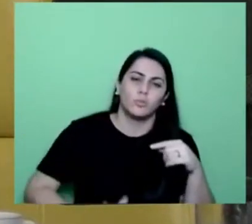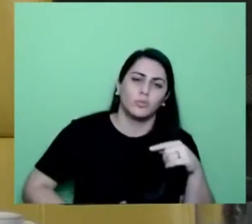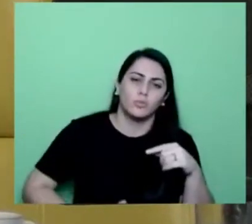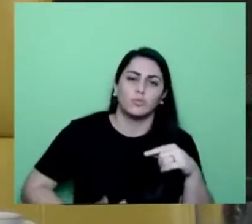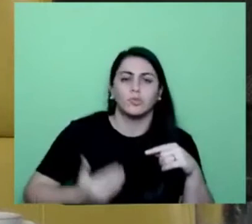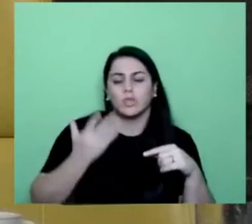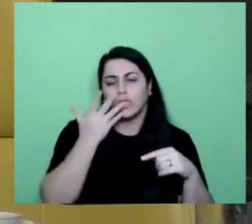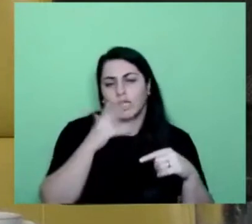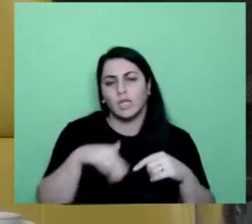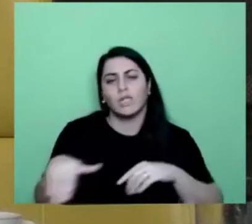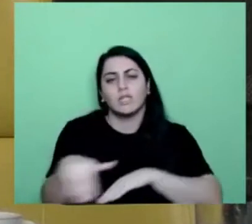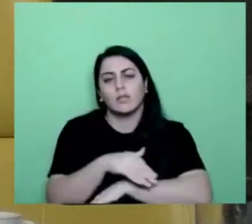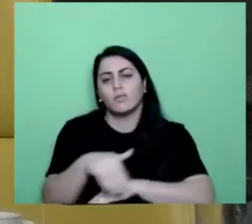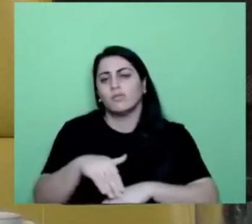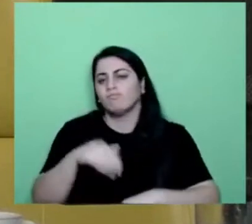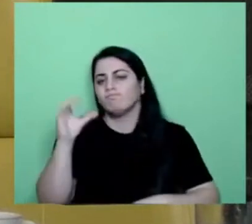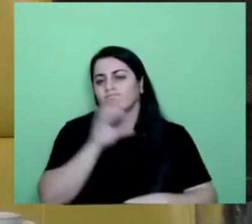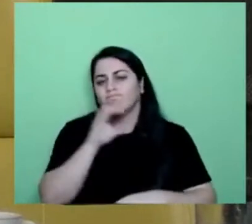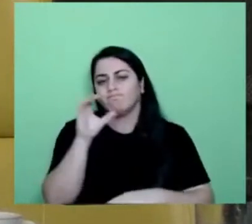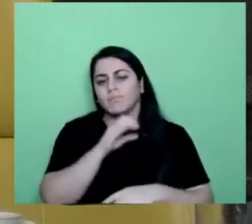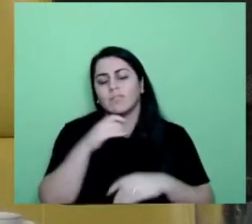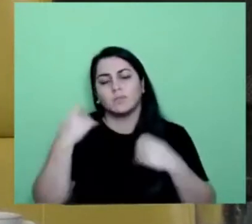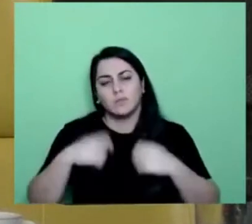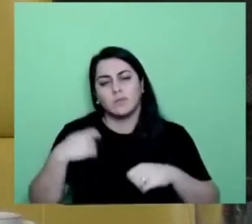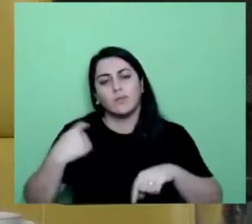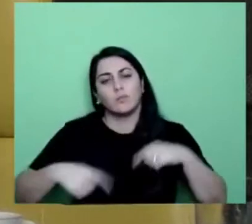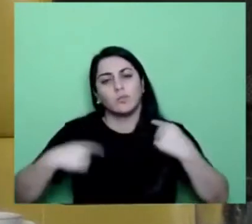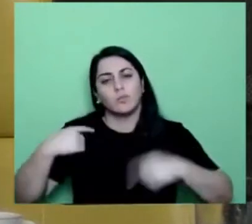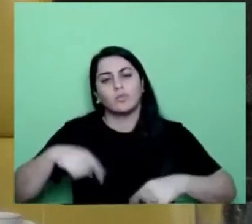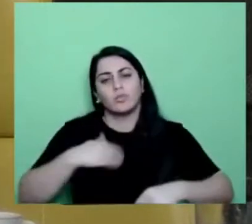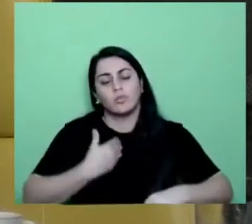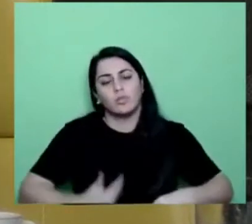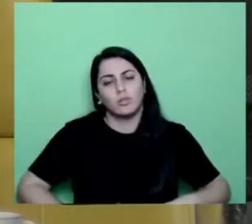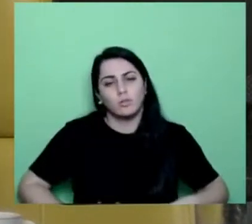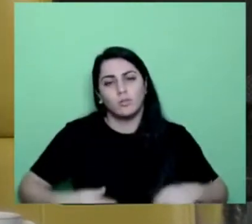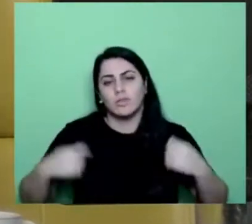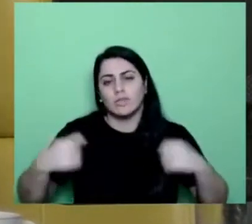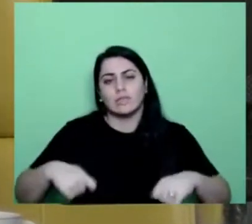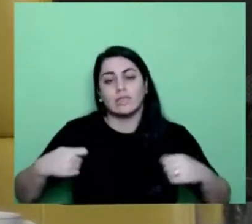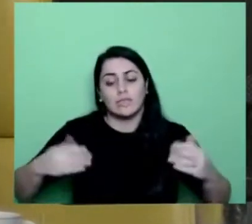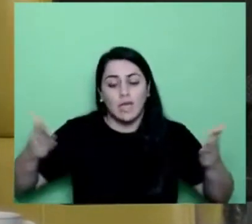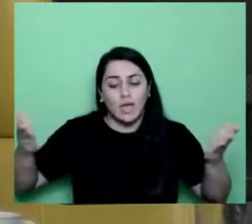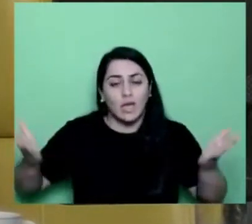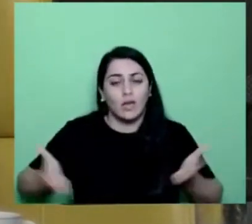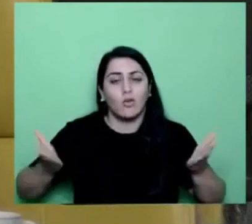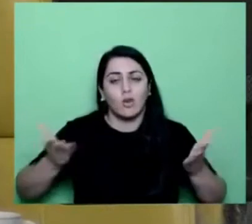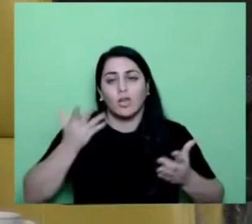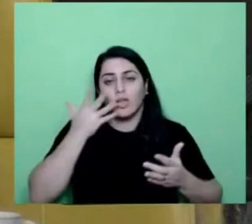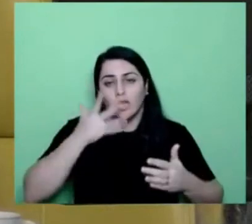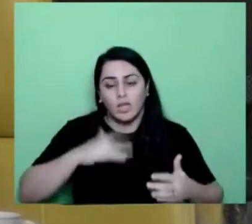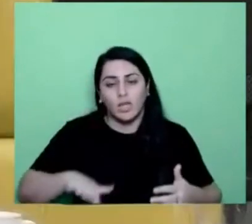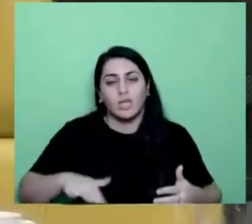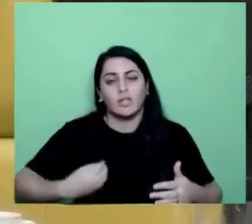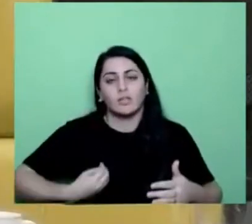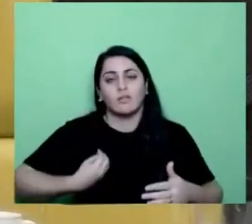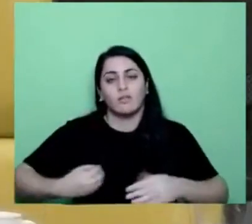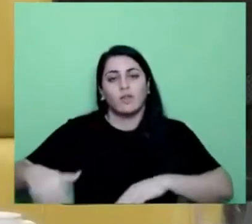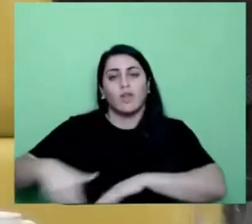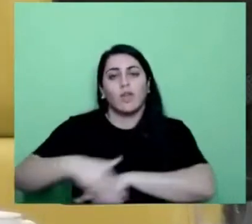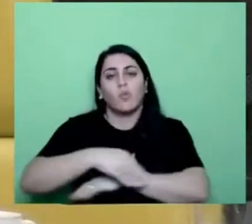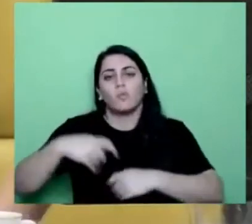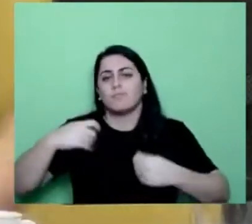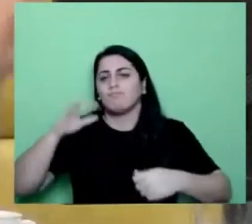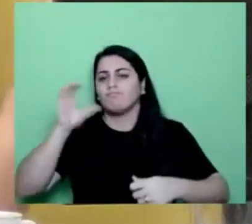de rua tem pressa. Políticas públicas já, criança de rua tem pressa.